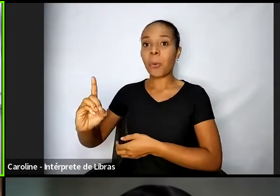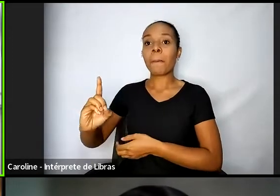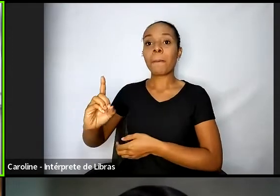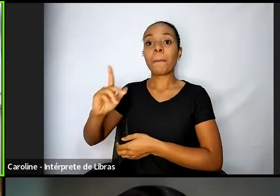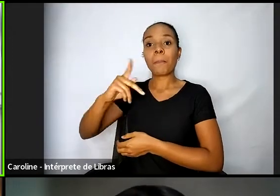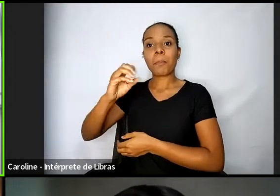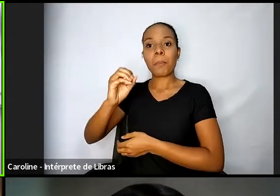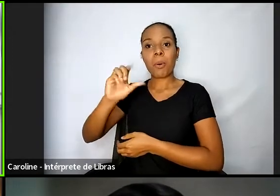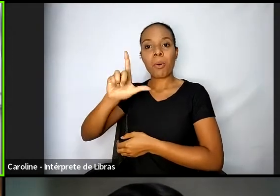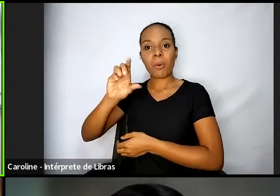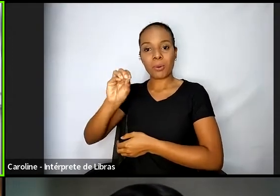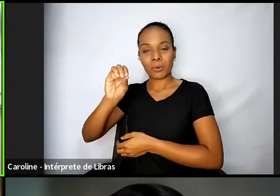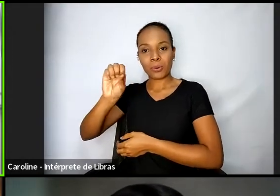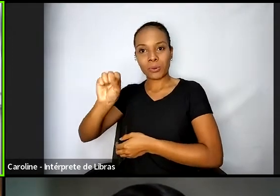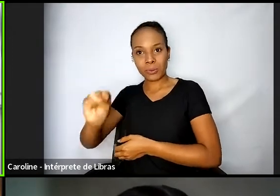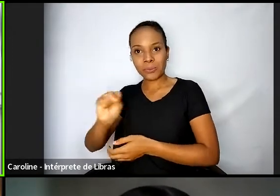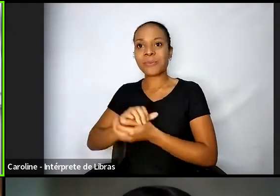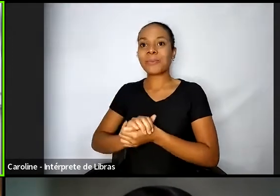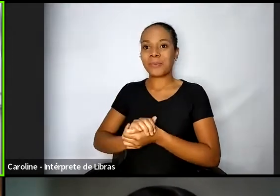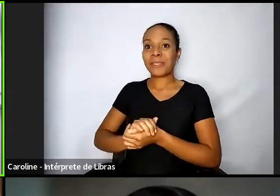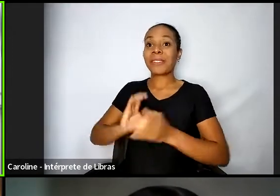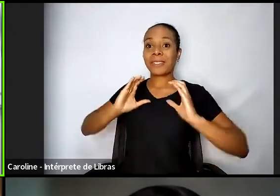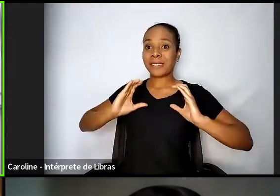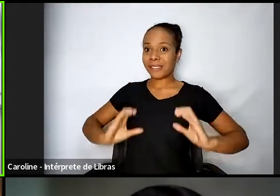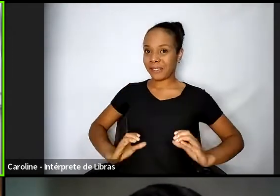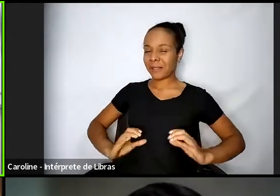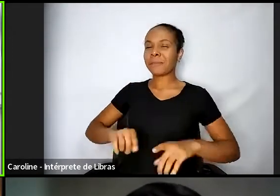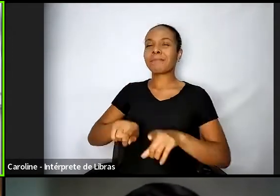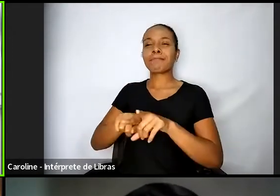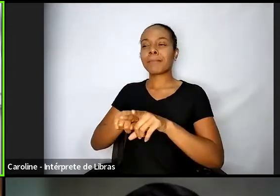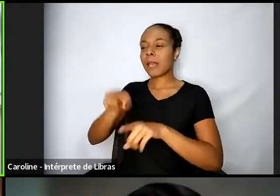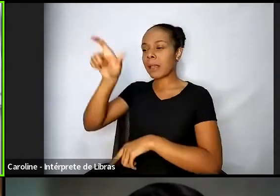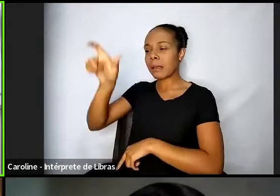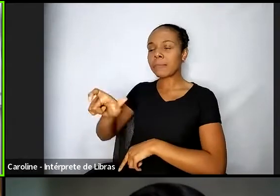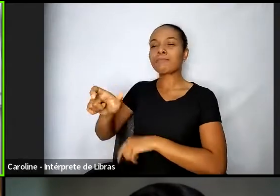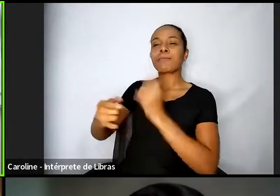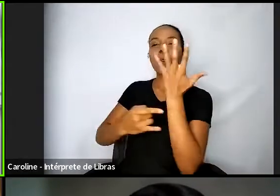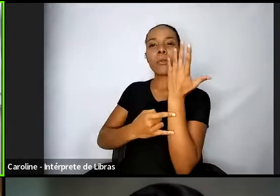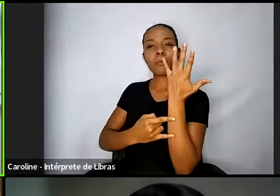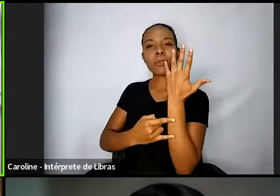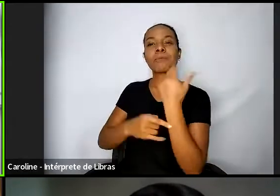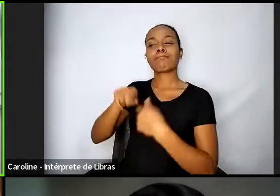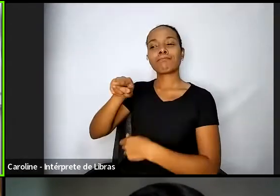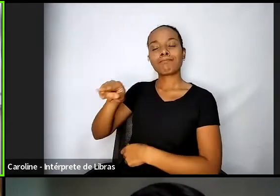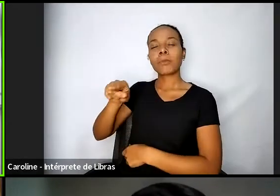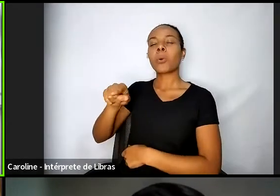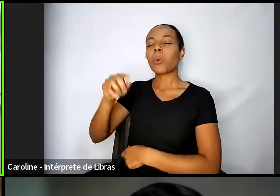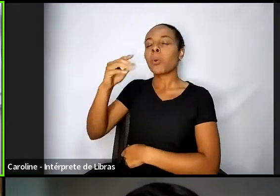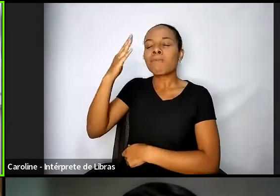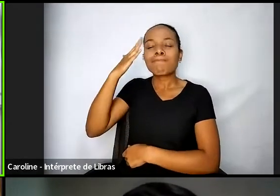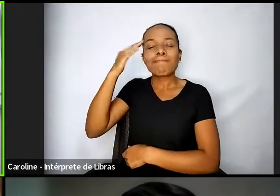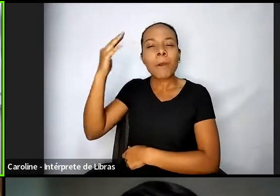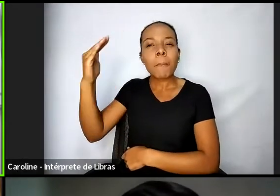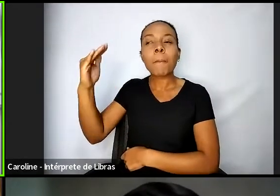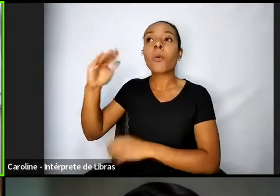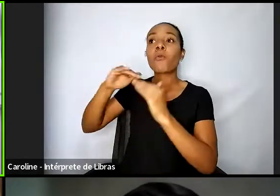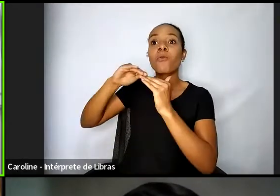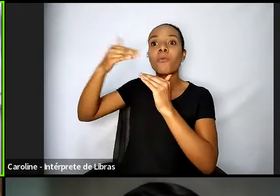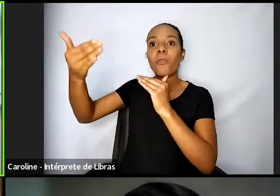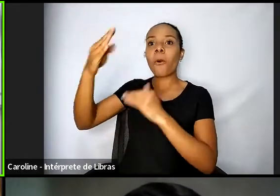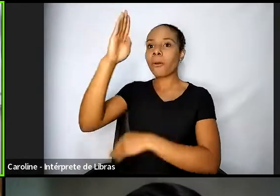da UFMG, tradicionalíssimo, conhecido até fora do Brasil. Ele é membro do corpo